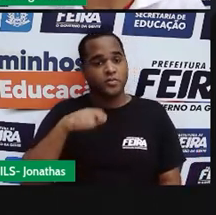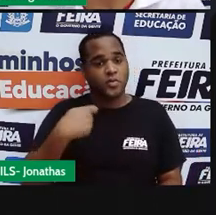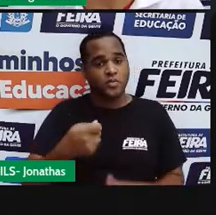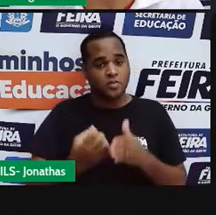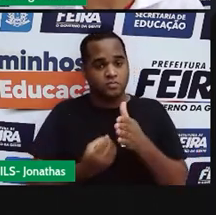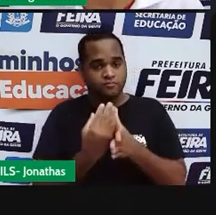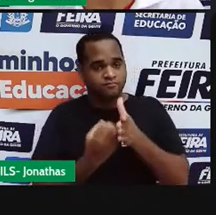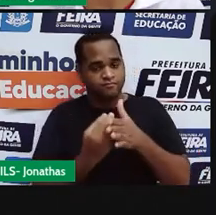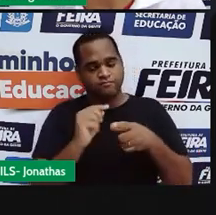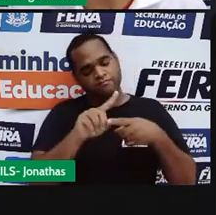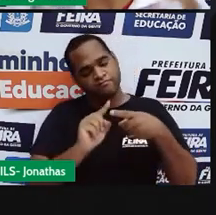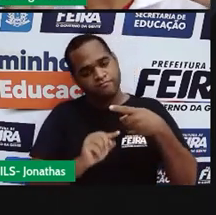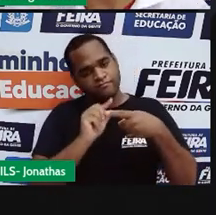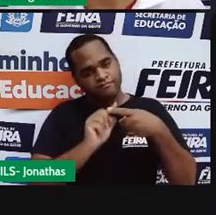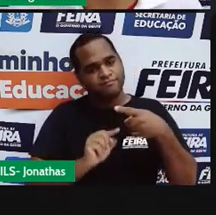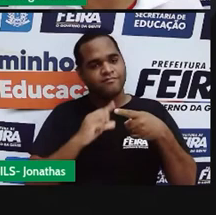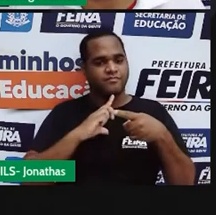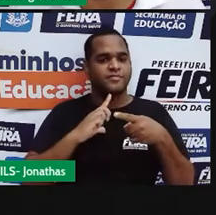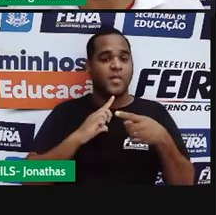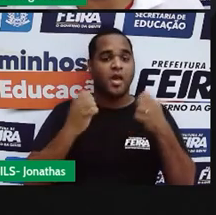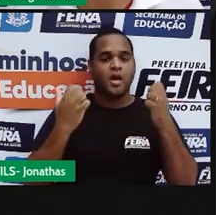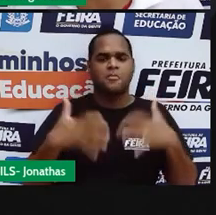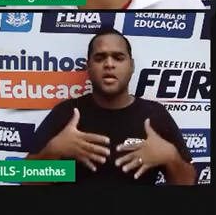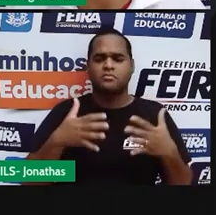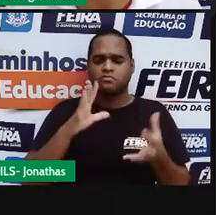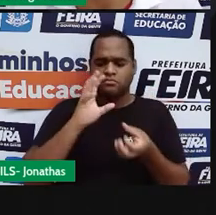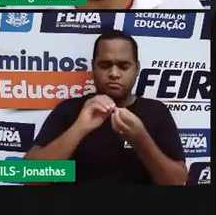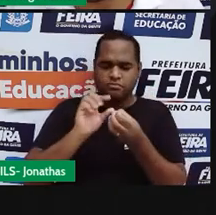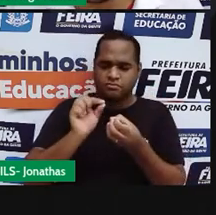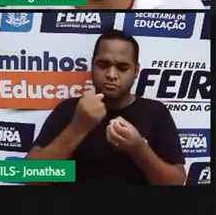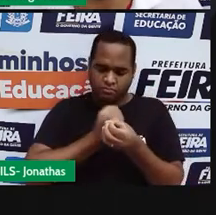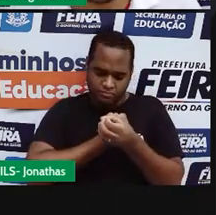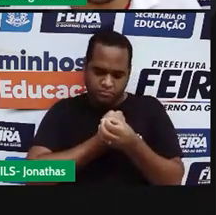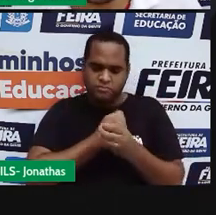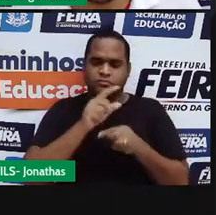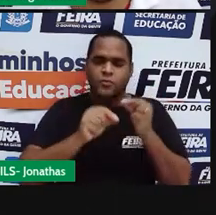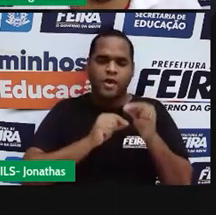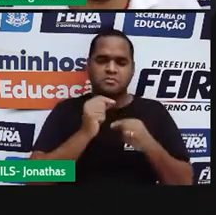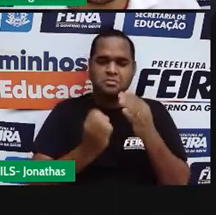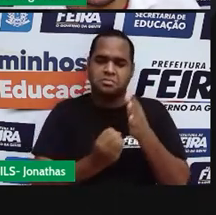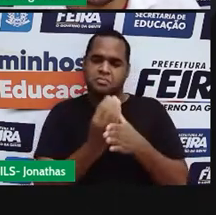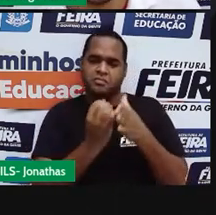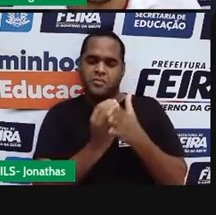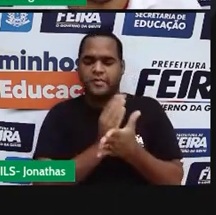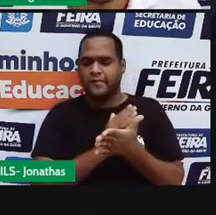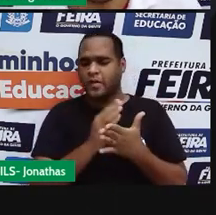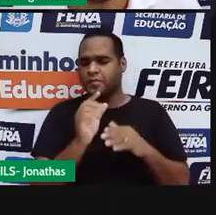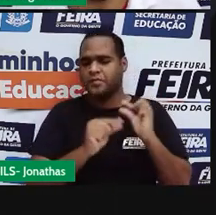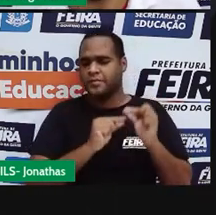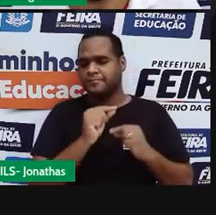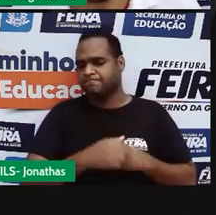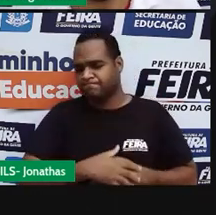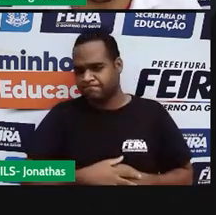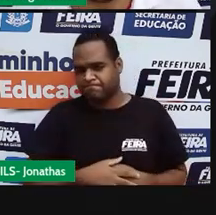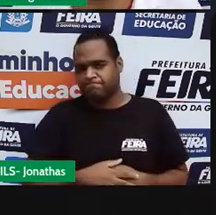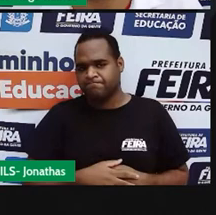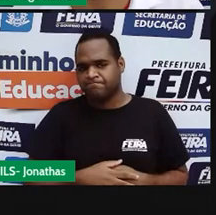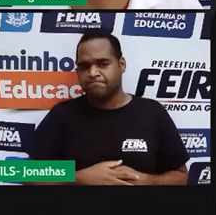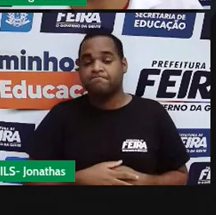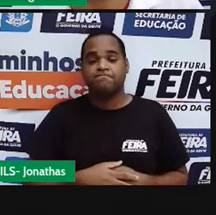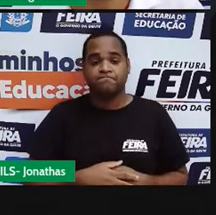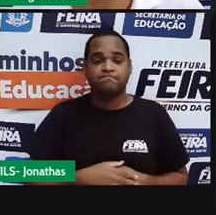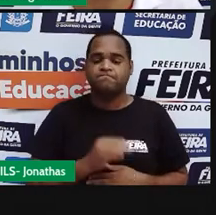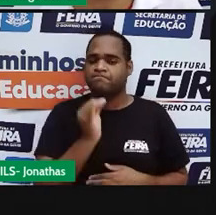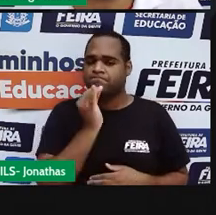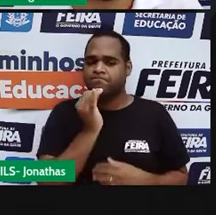Mas vamos entender melhor como é que esses números racionais nascem das frações. Então eu trago